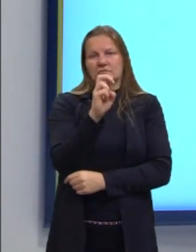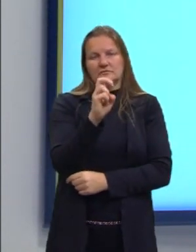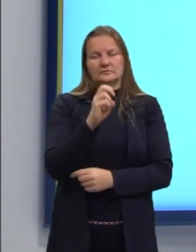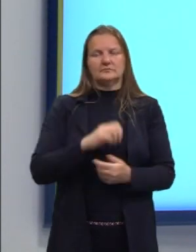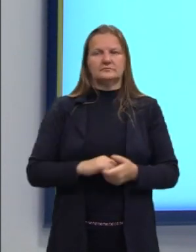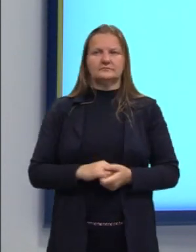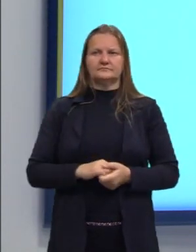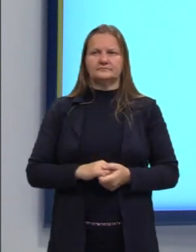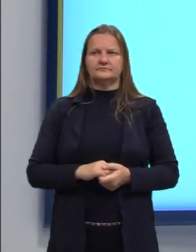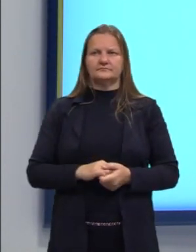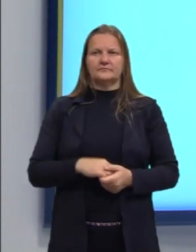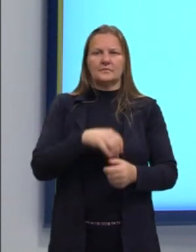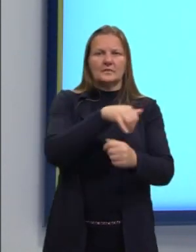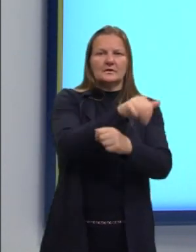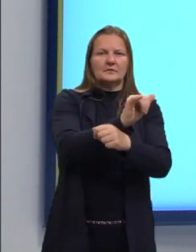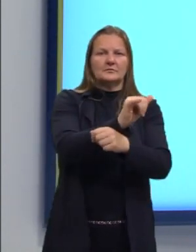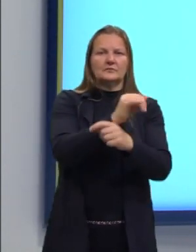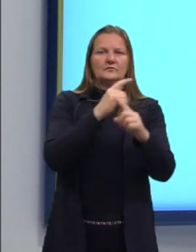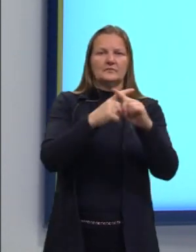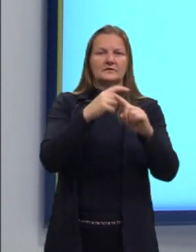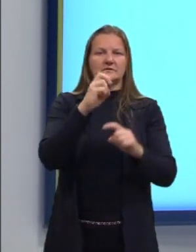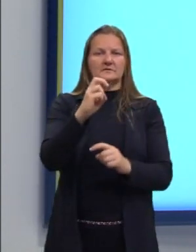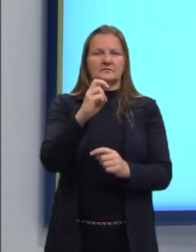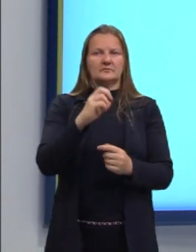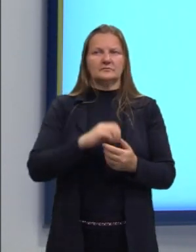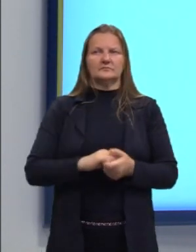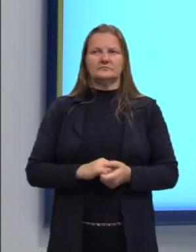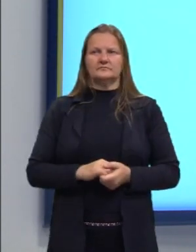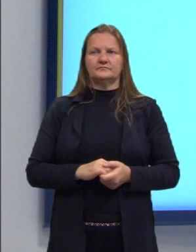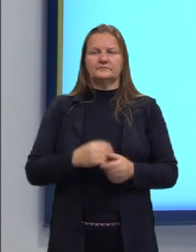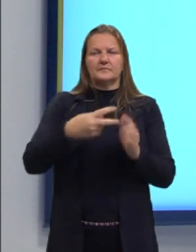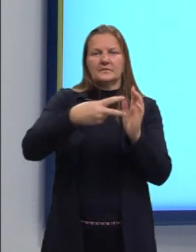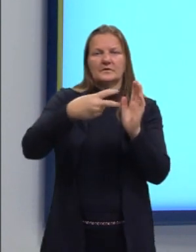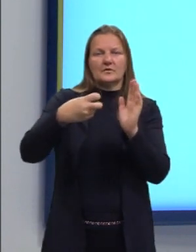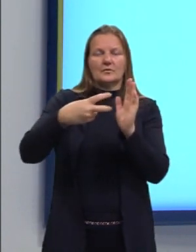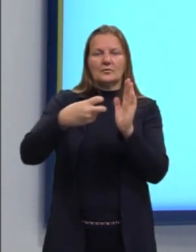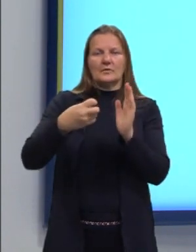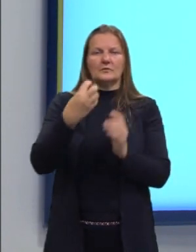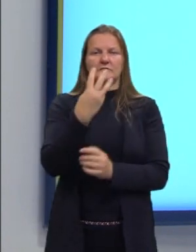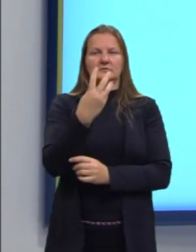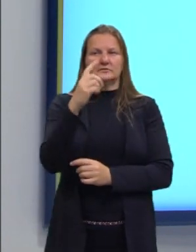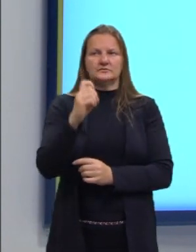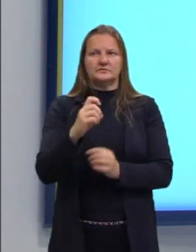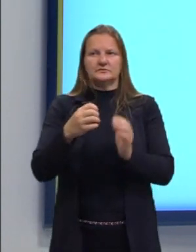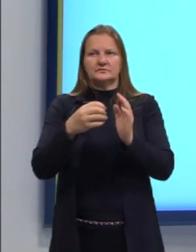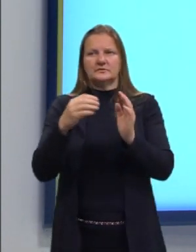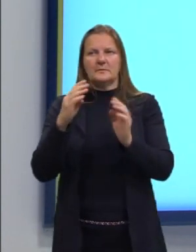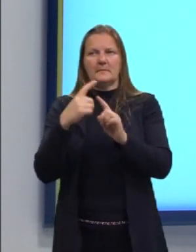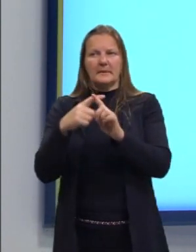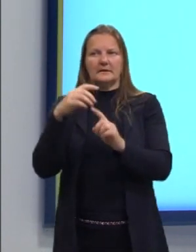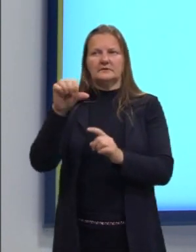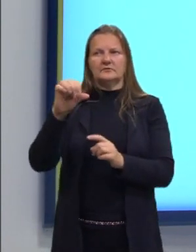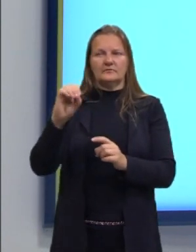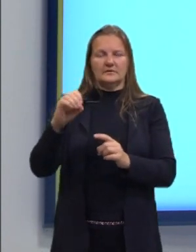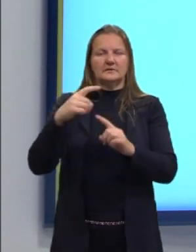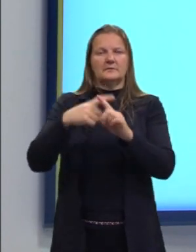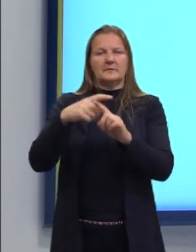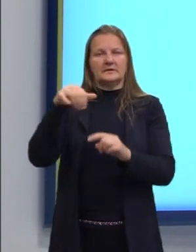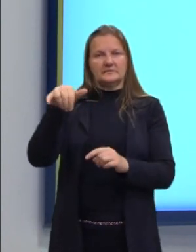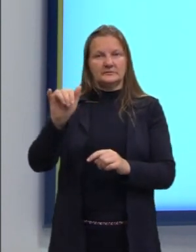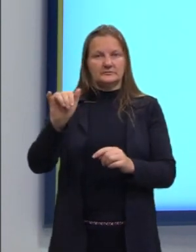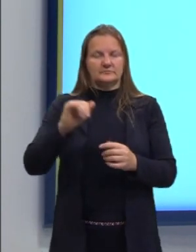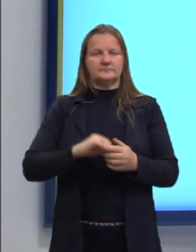Então, nós teríamos Y vezes 5, igual a todo o valor de B, que era 3X